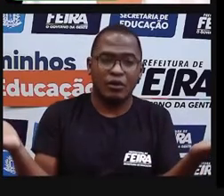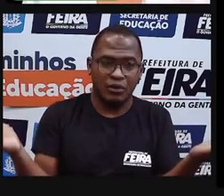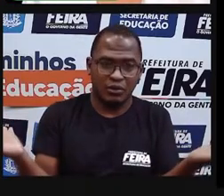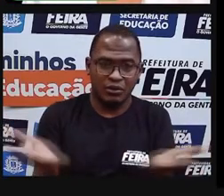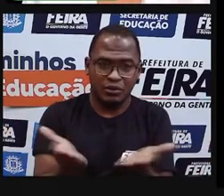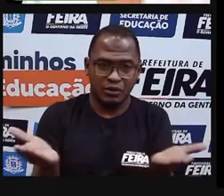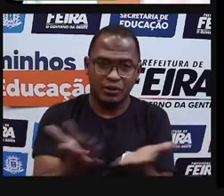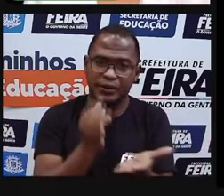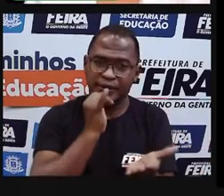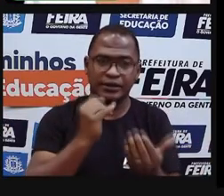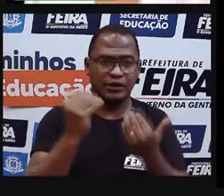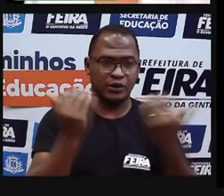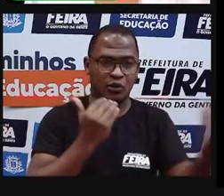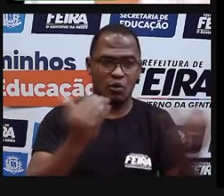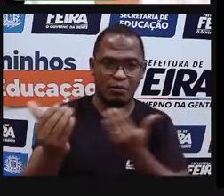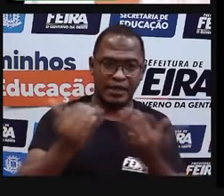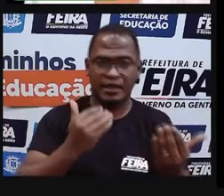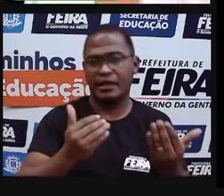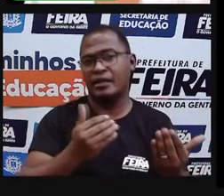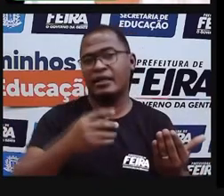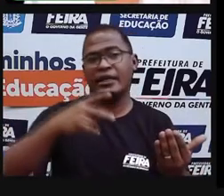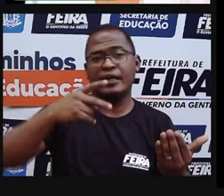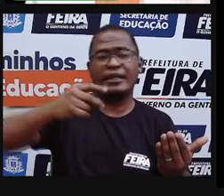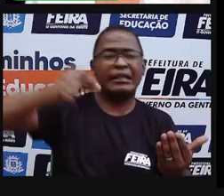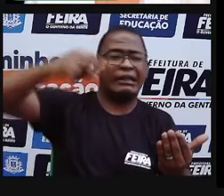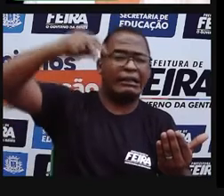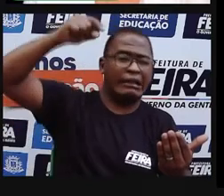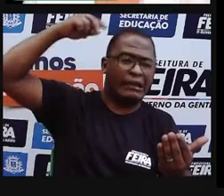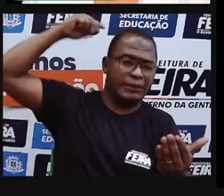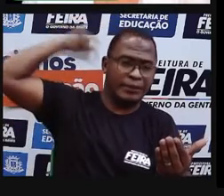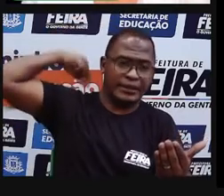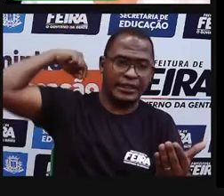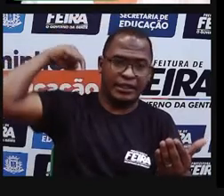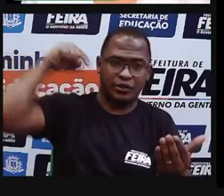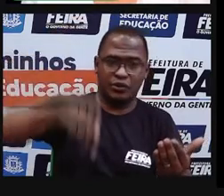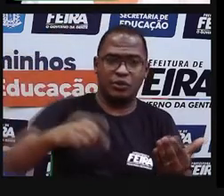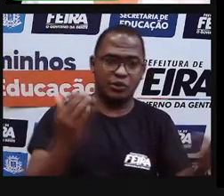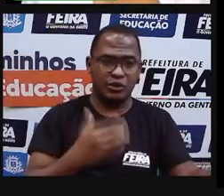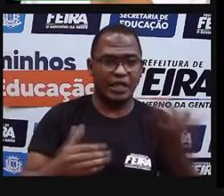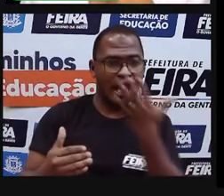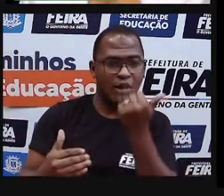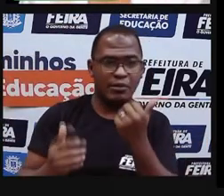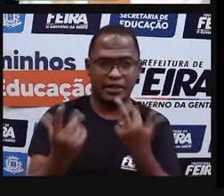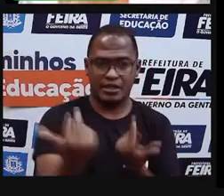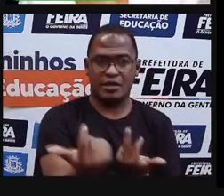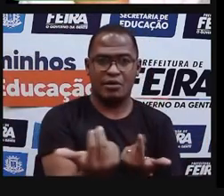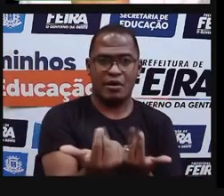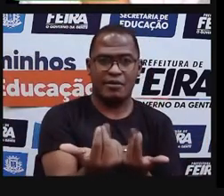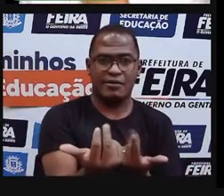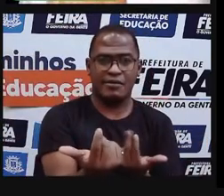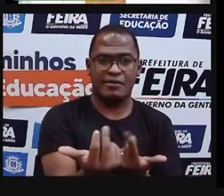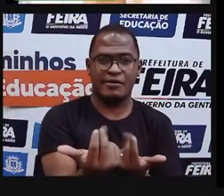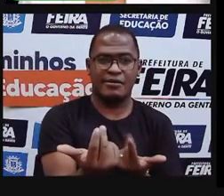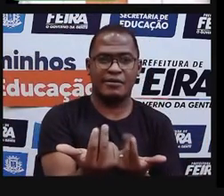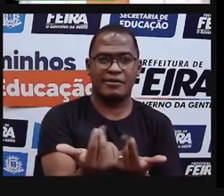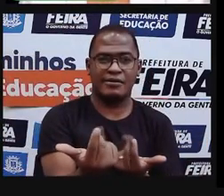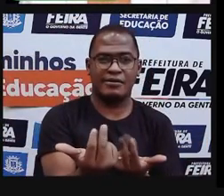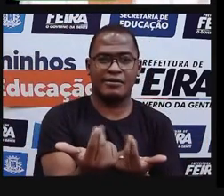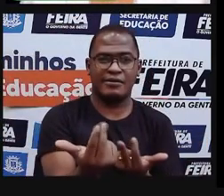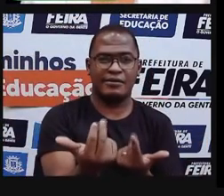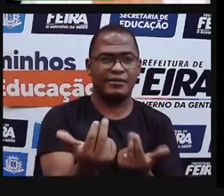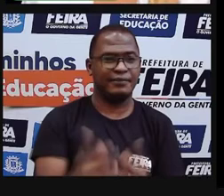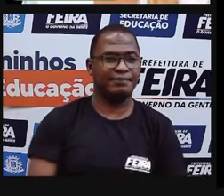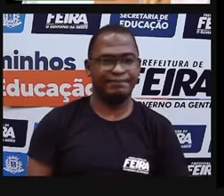com de antigamente? Ou mudou muito? Então, a gente percebe que... Eu vou trazer alguns benefícios para